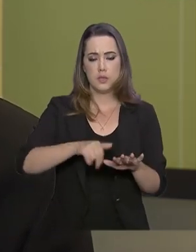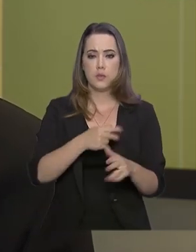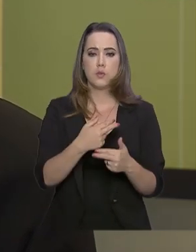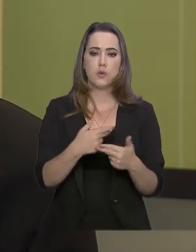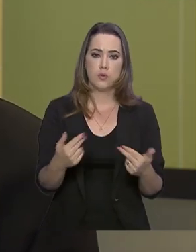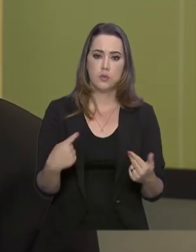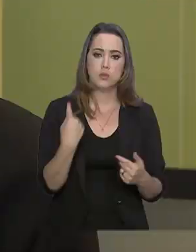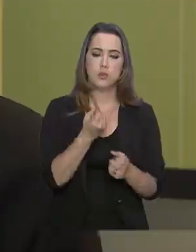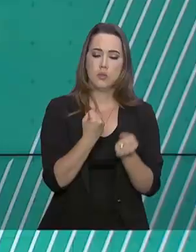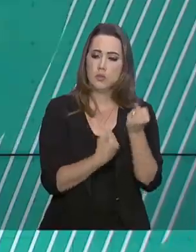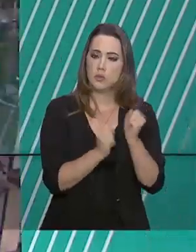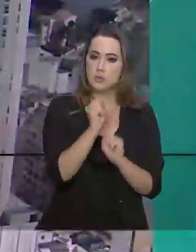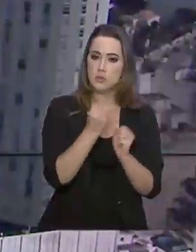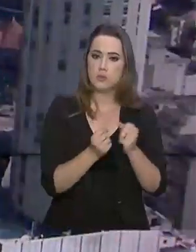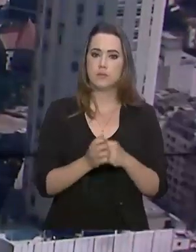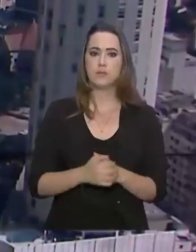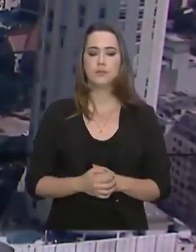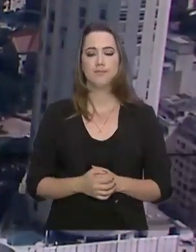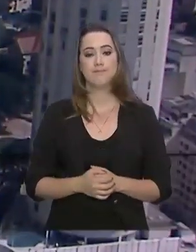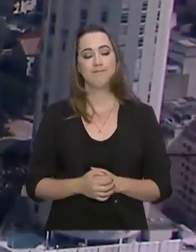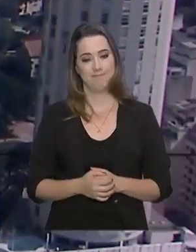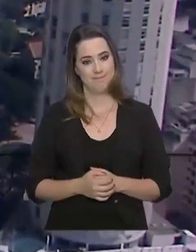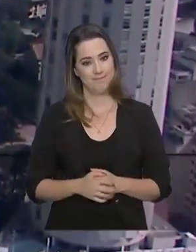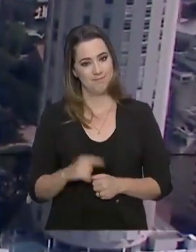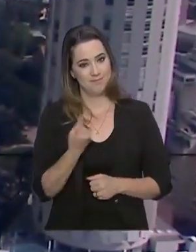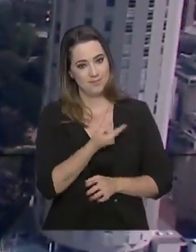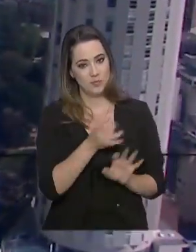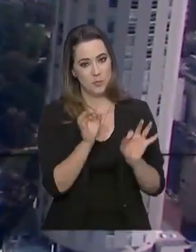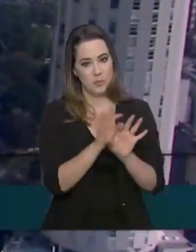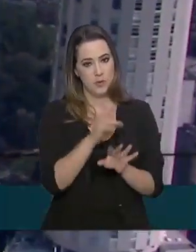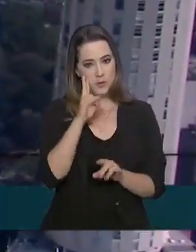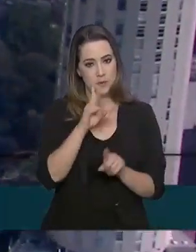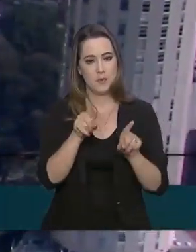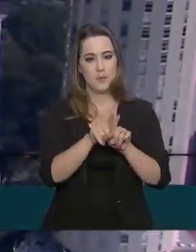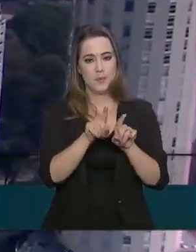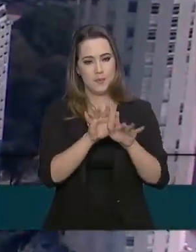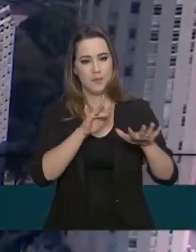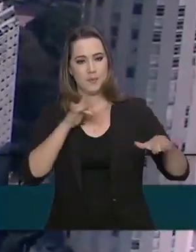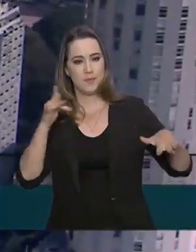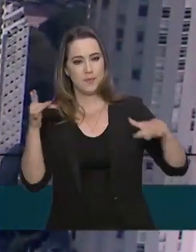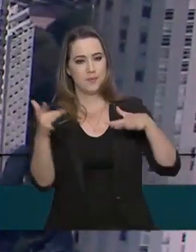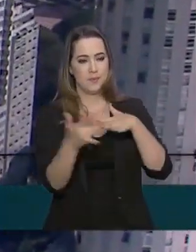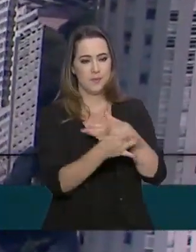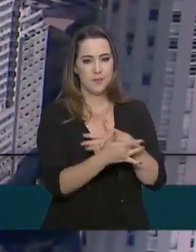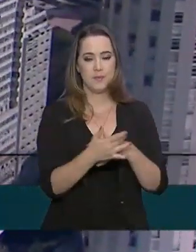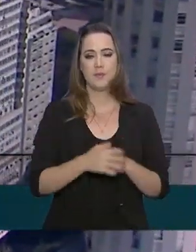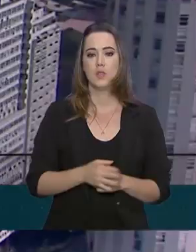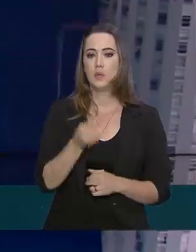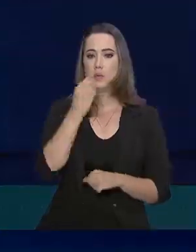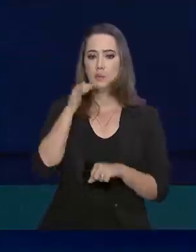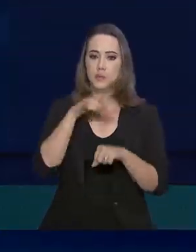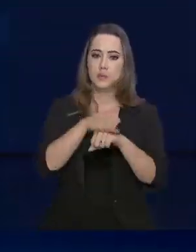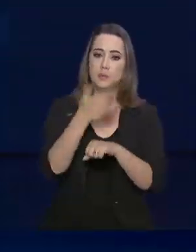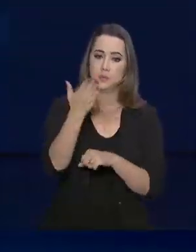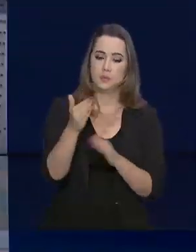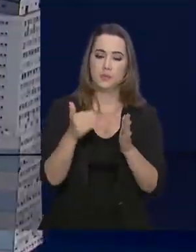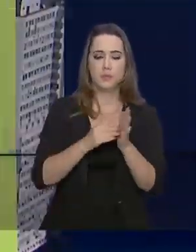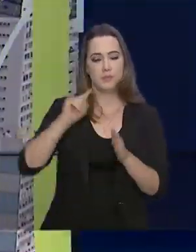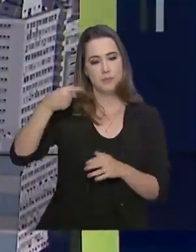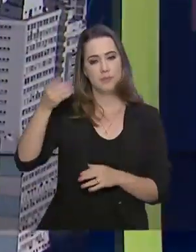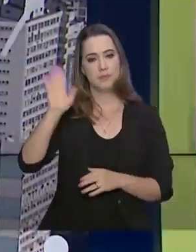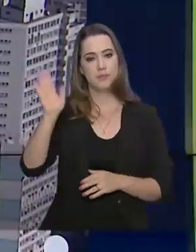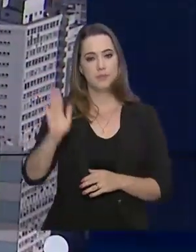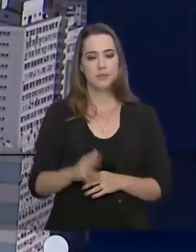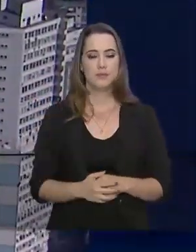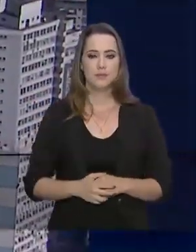nossa matriz industrial. O governo agora fica por aqui. Continue nos acompanhando pelas redes sociais. Uma boa noite para você